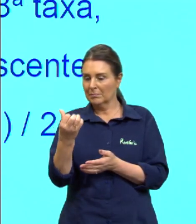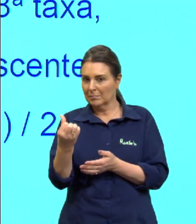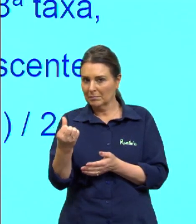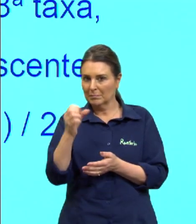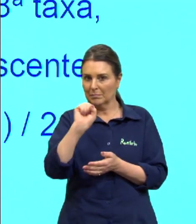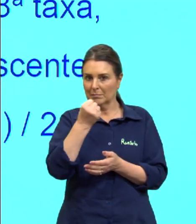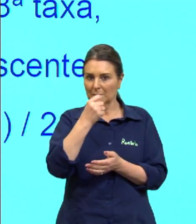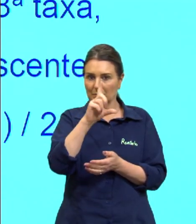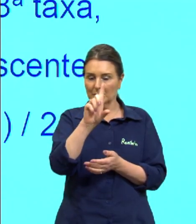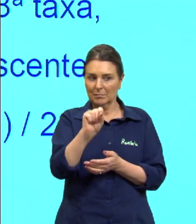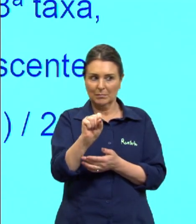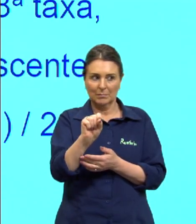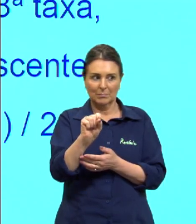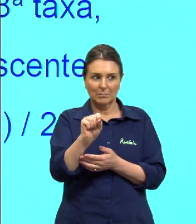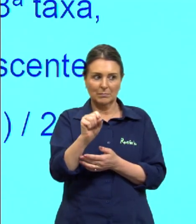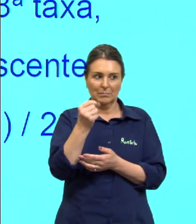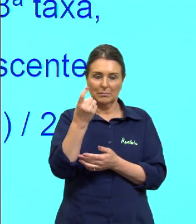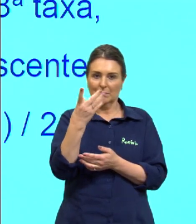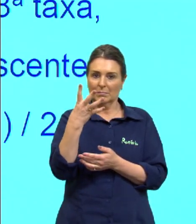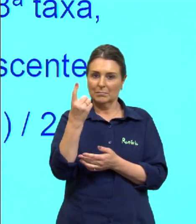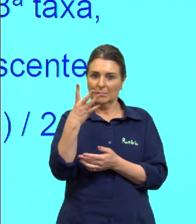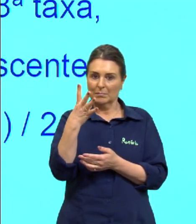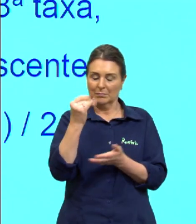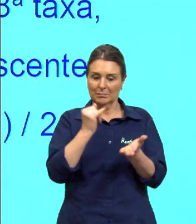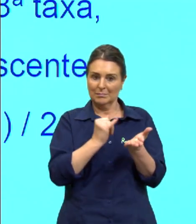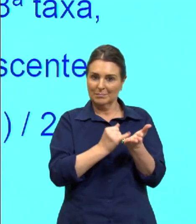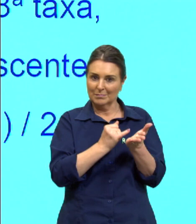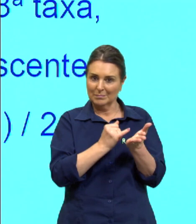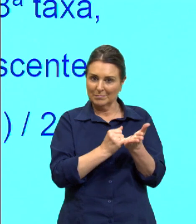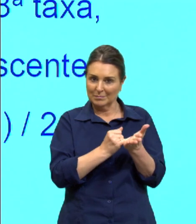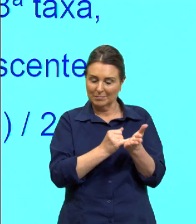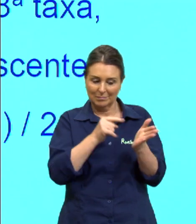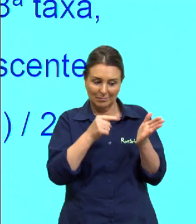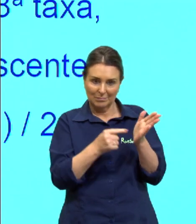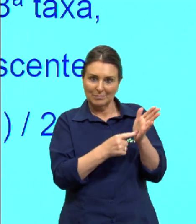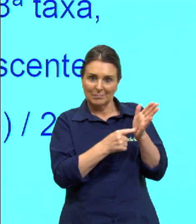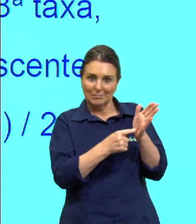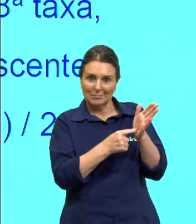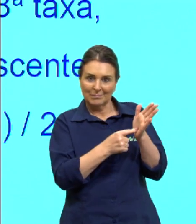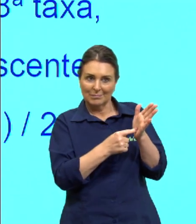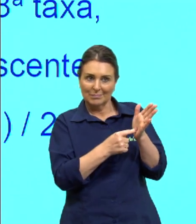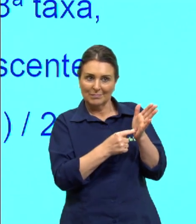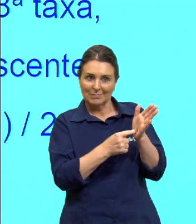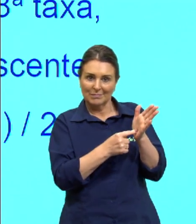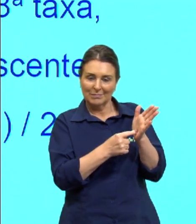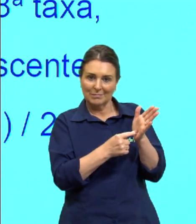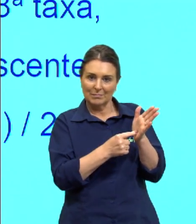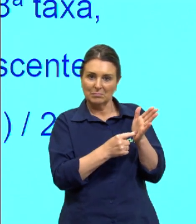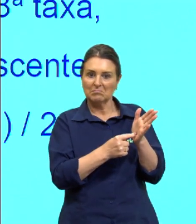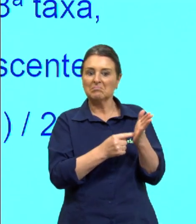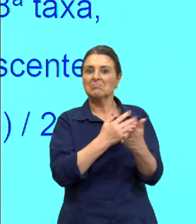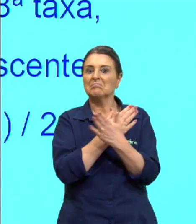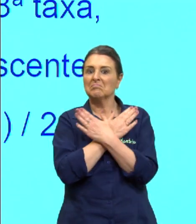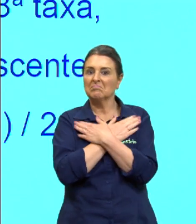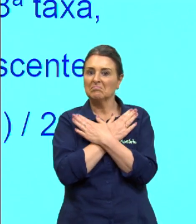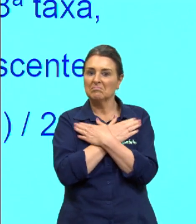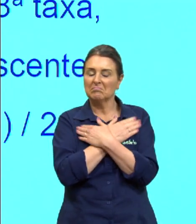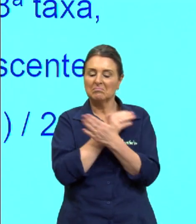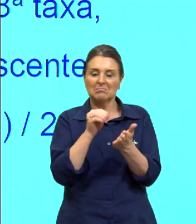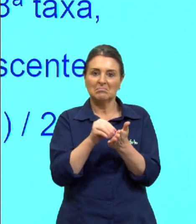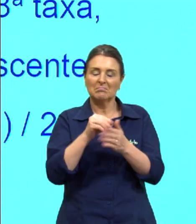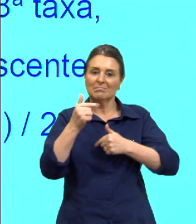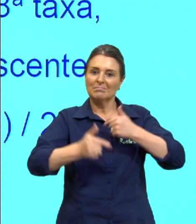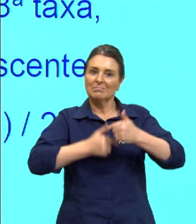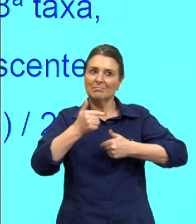seis, oito, dez, quatorze taxas. Então estas quatorze taxas de desemprego, eu preciso